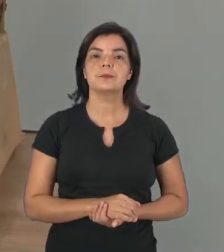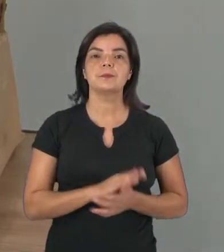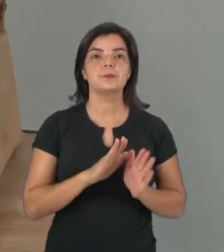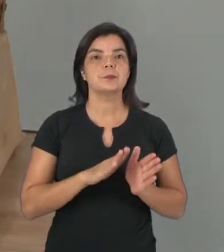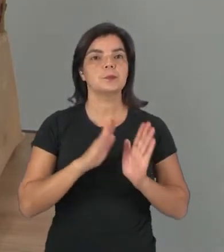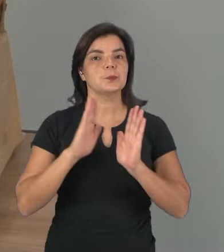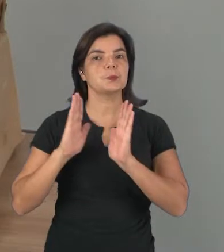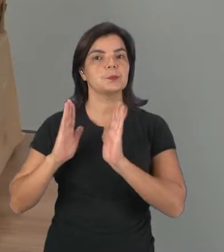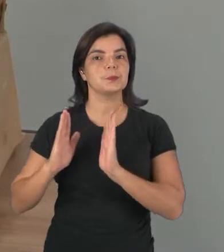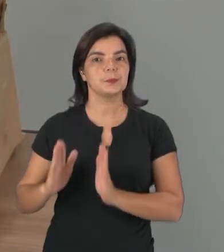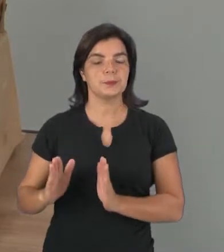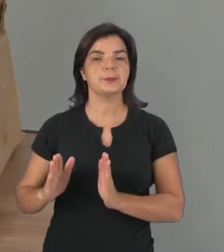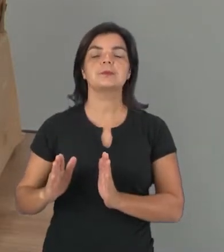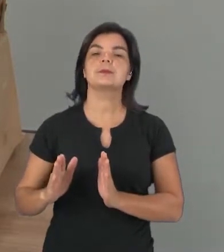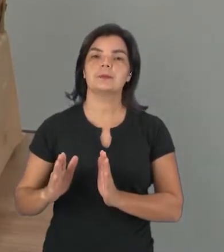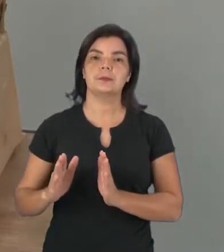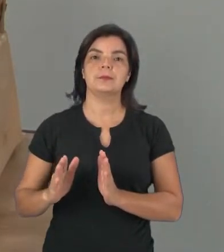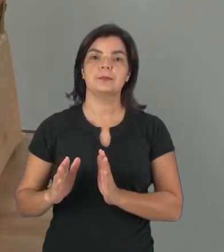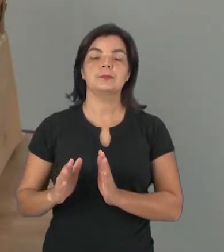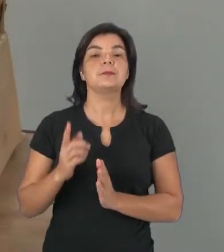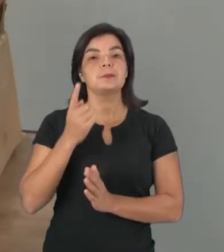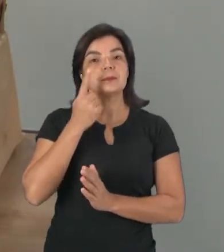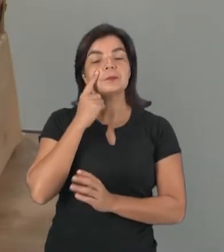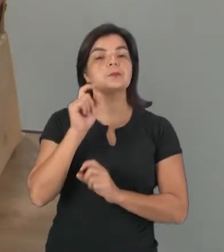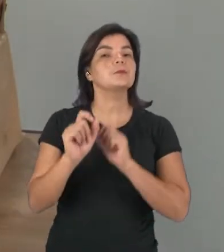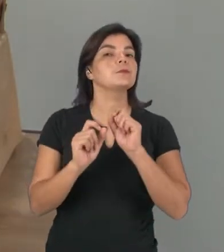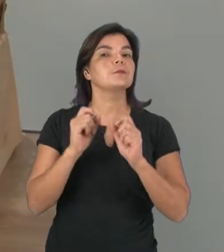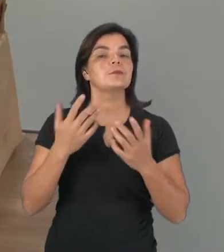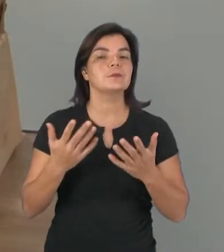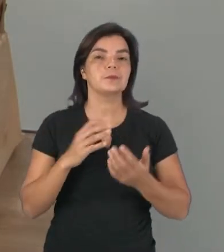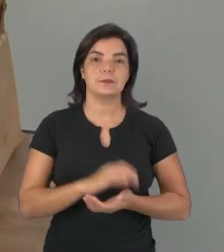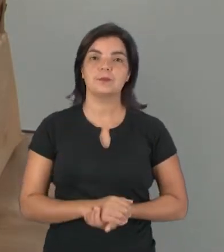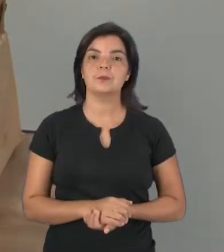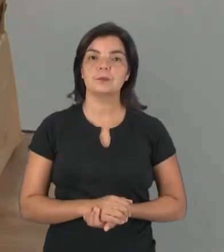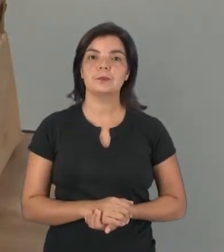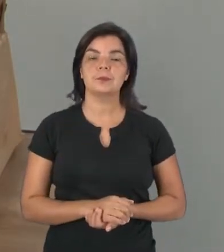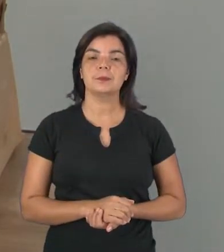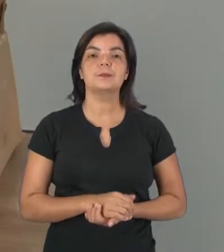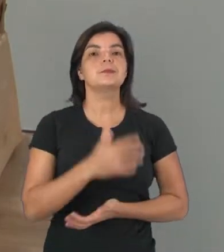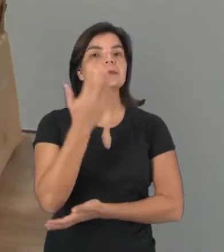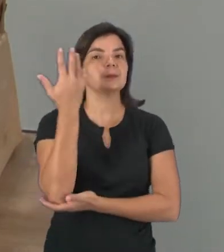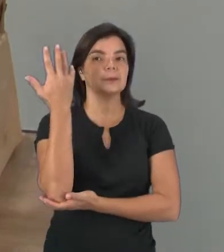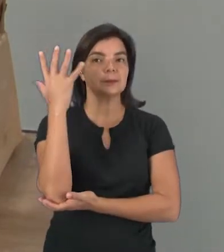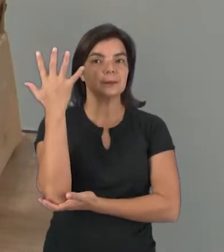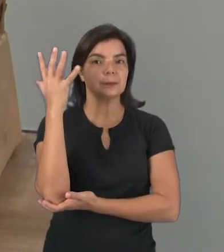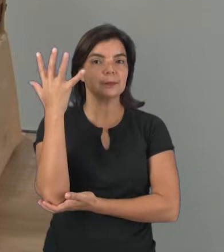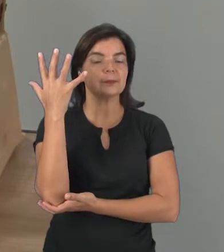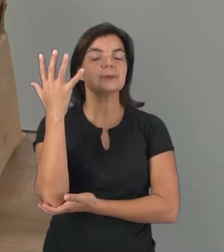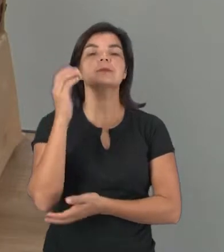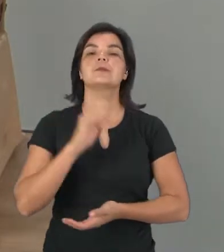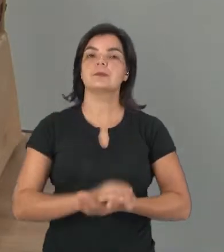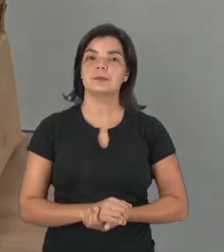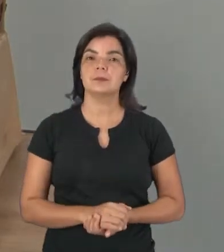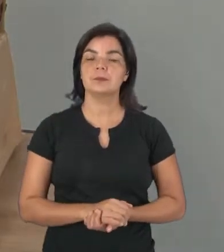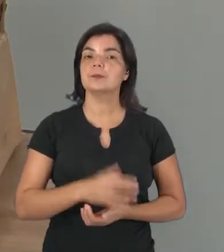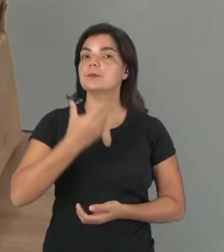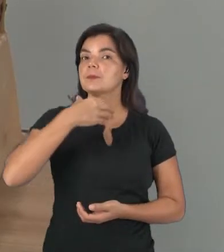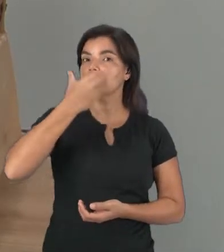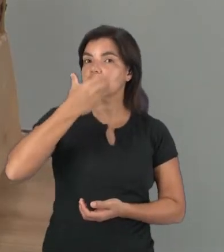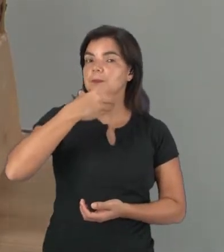este outro lado da maquete nós podemos observar o quê? Que tem árvores, árvores